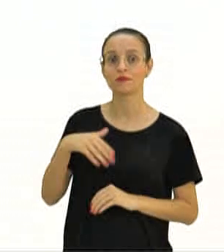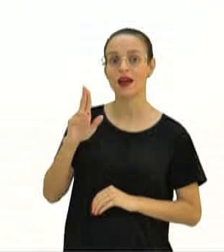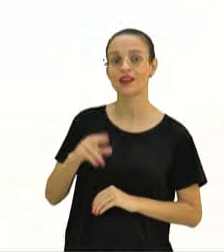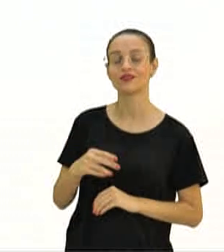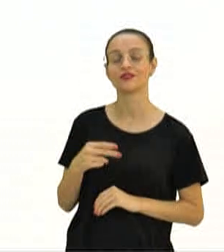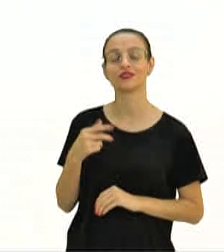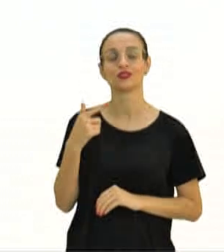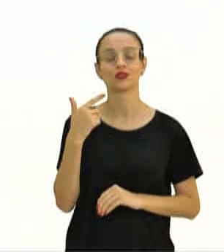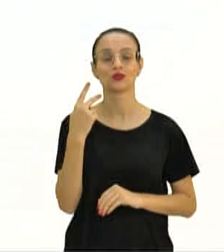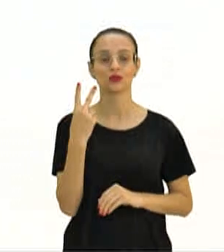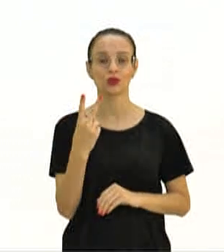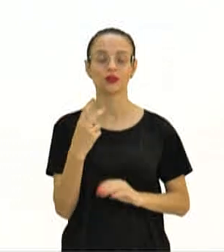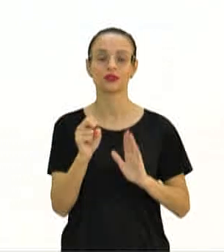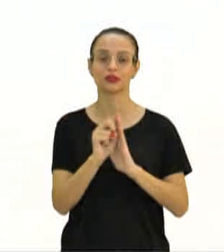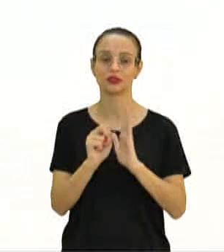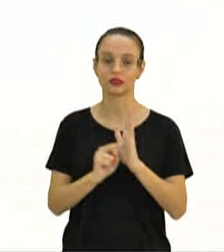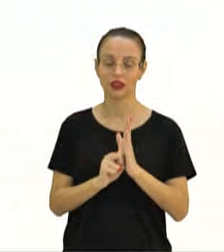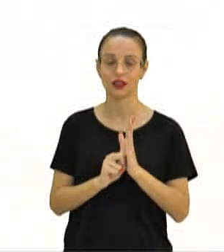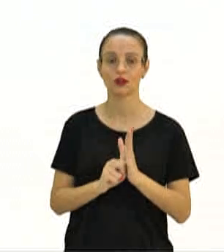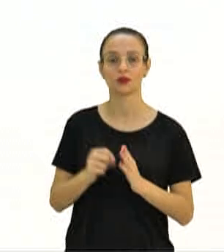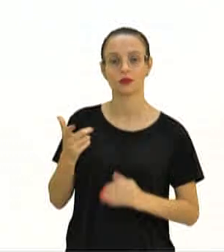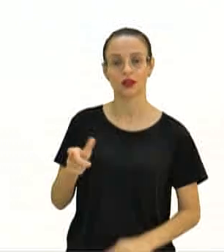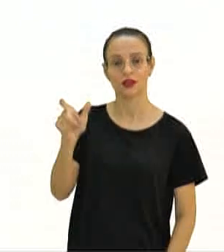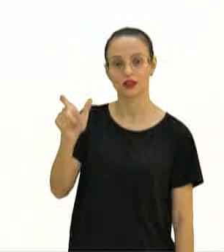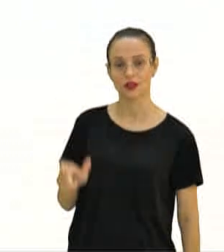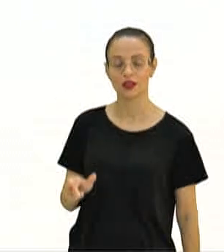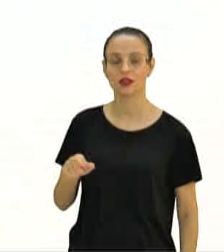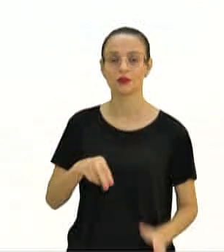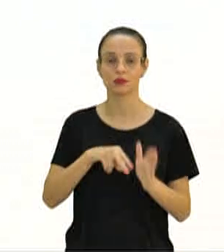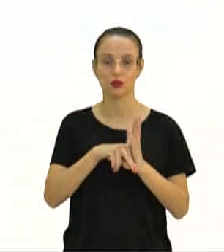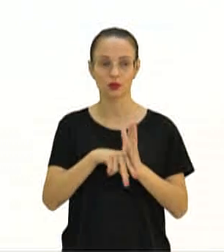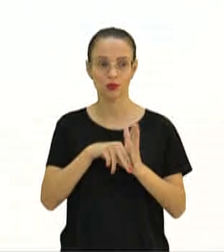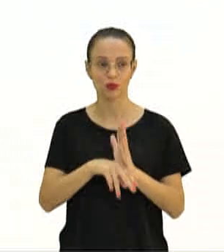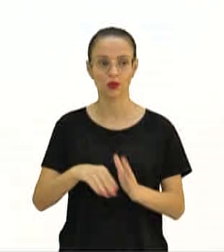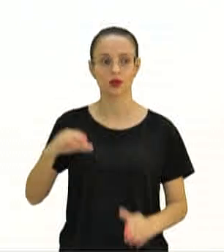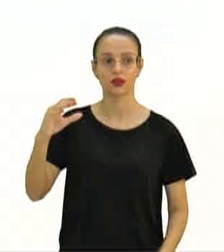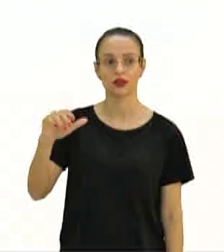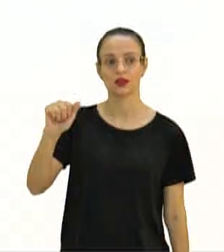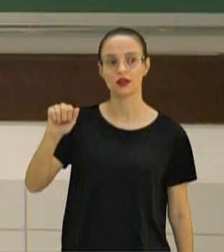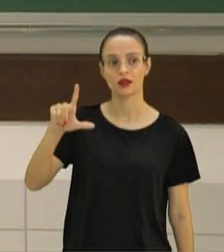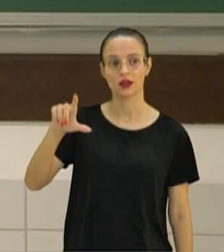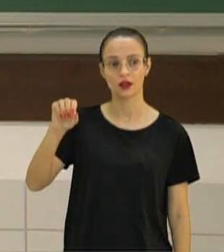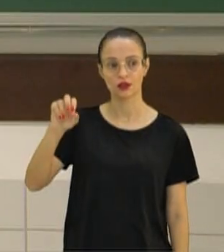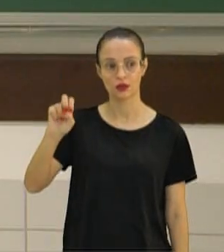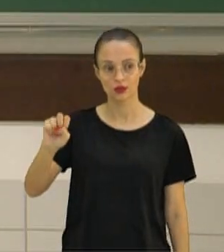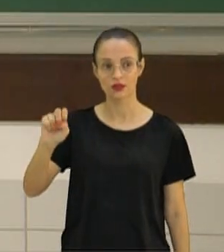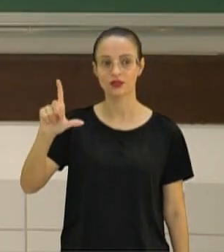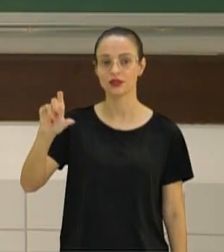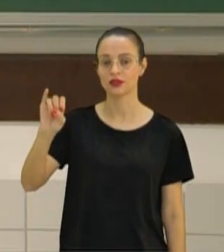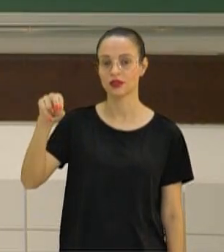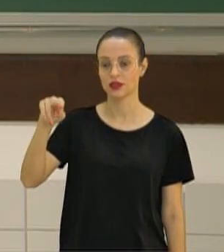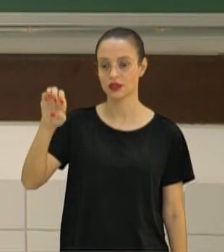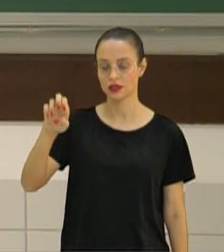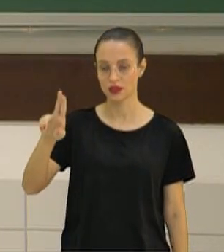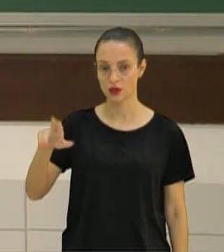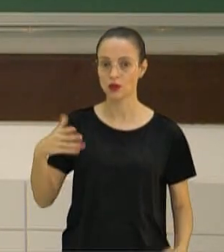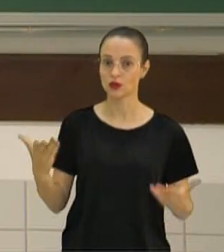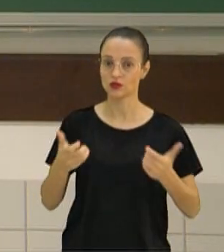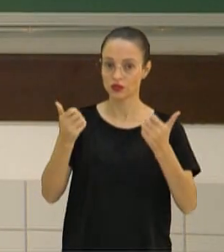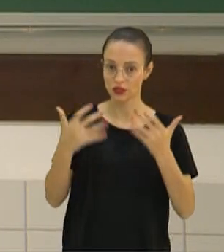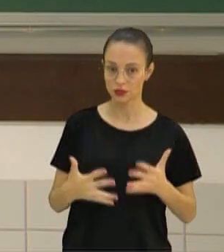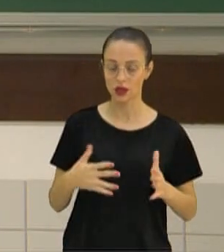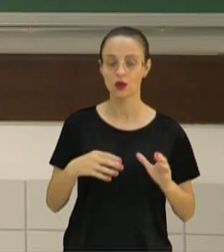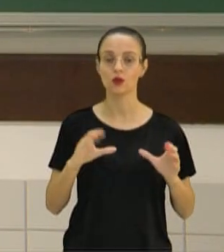pelo botânico sueco Carlos Lineu. Então, pessoal, nós vamos trabalhar dois conceitos de espécie hoje. O conceito biológico de